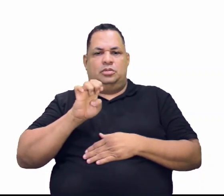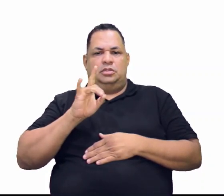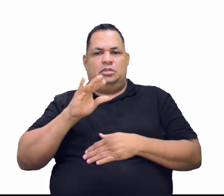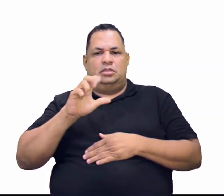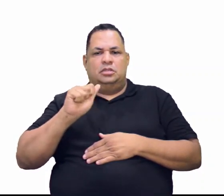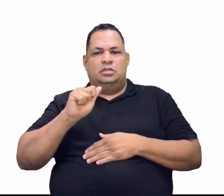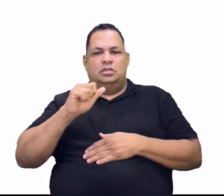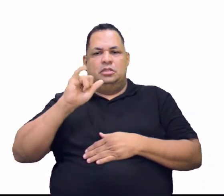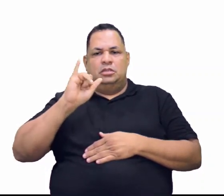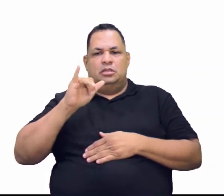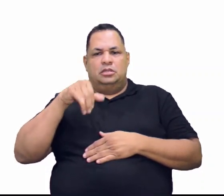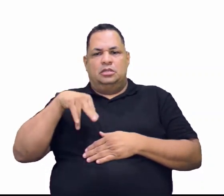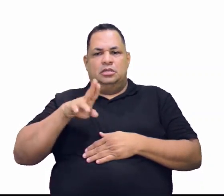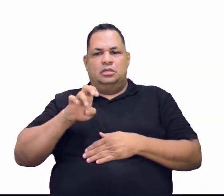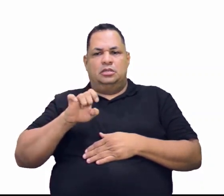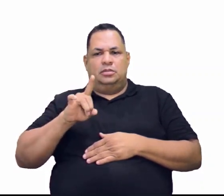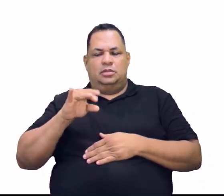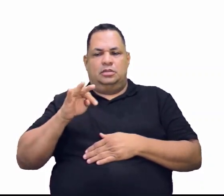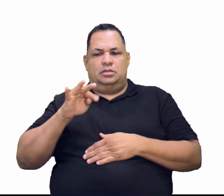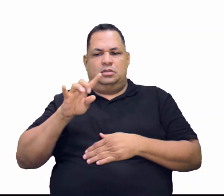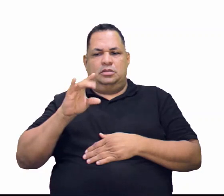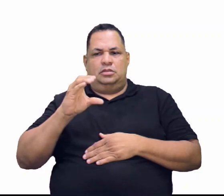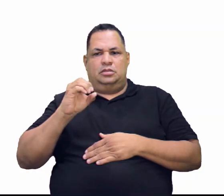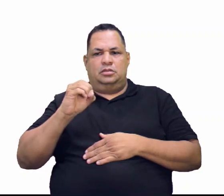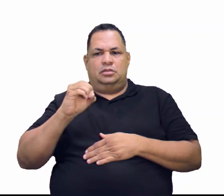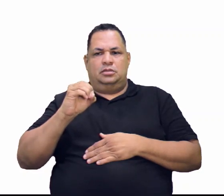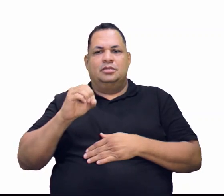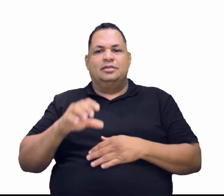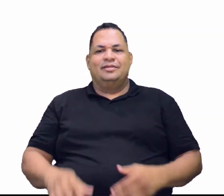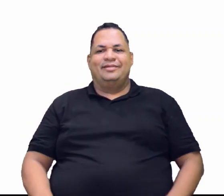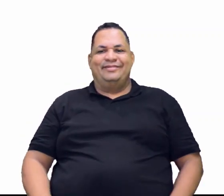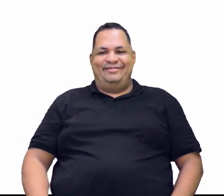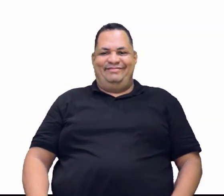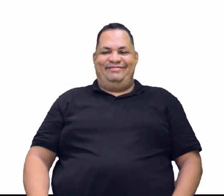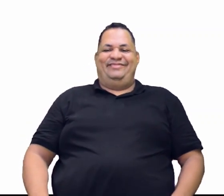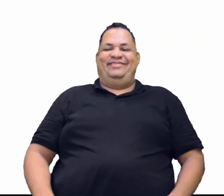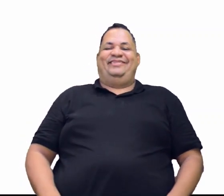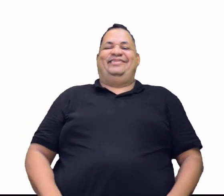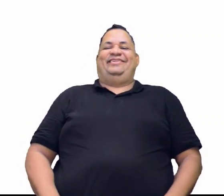intra-colubita, e minorona...